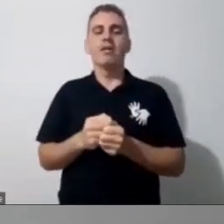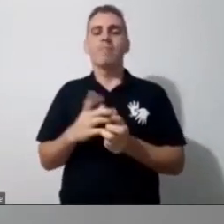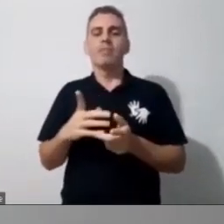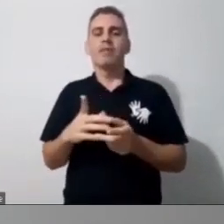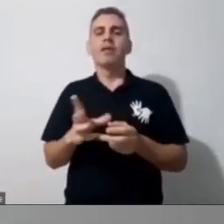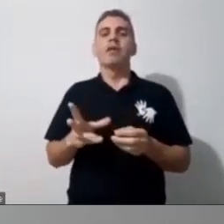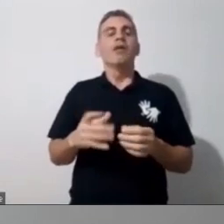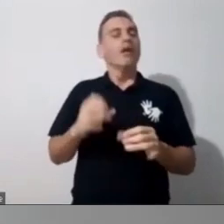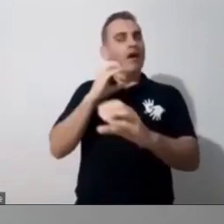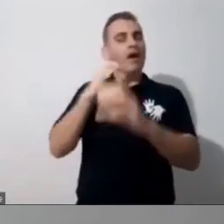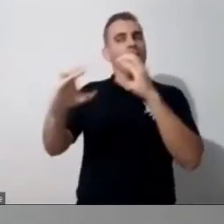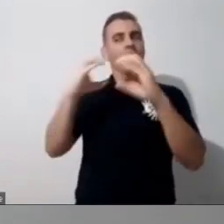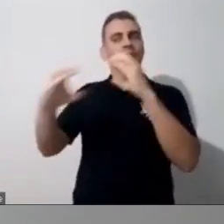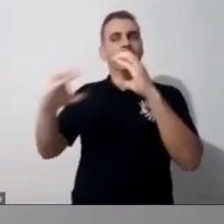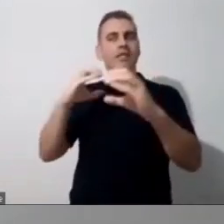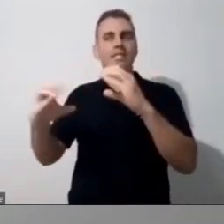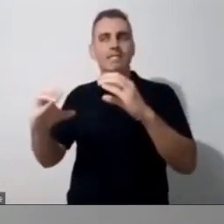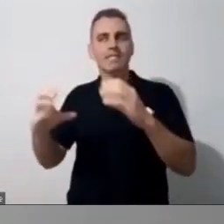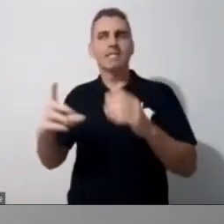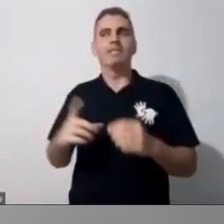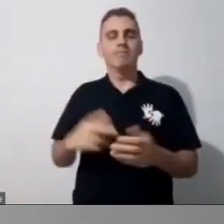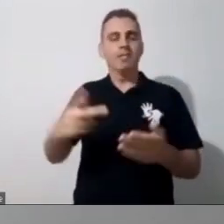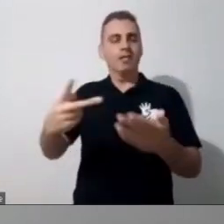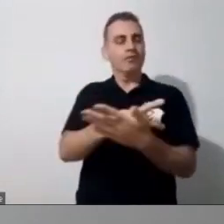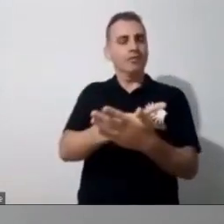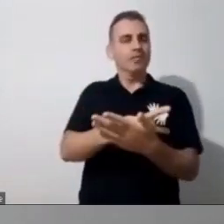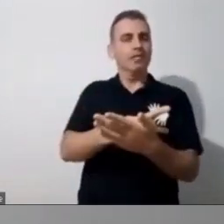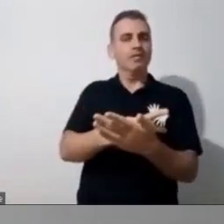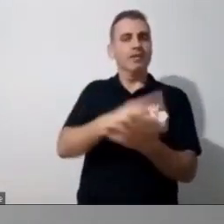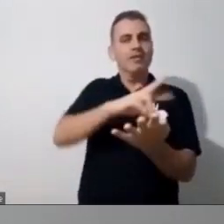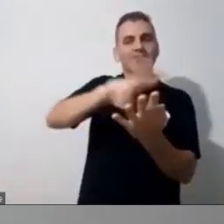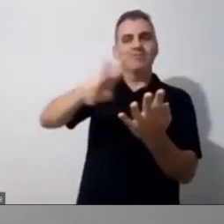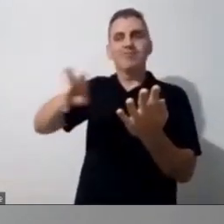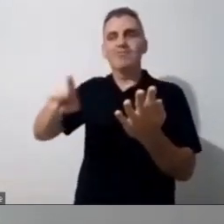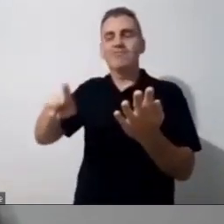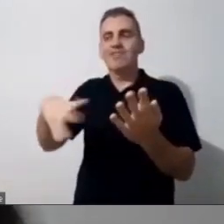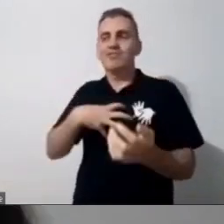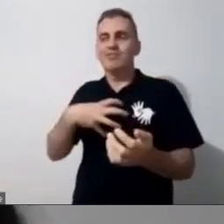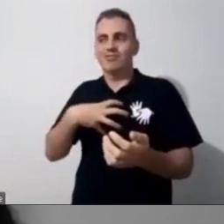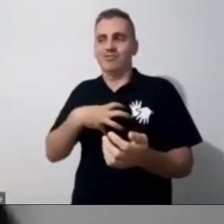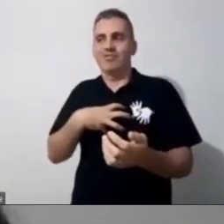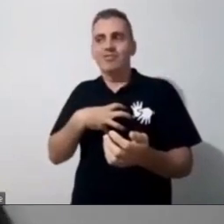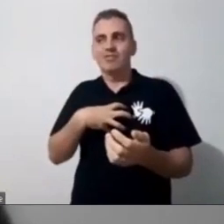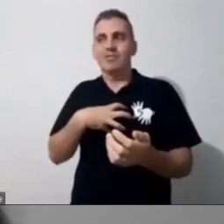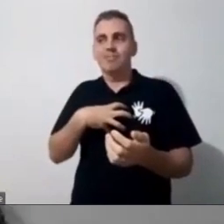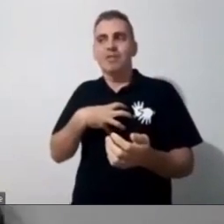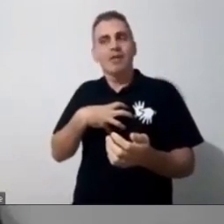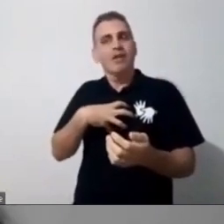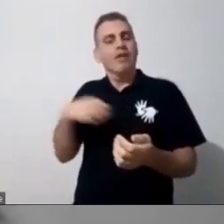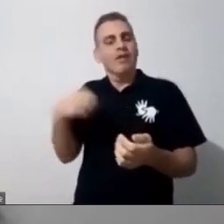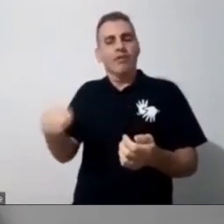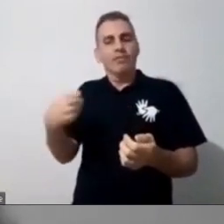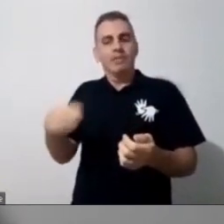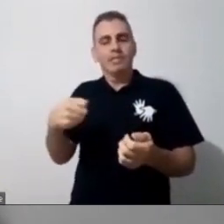comunicação, ela acontece de todas as formas, né? E tu tem que disponibilizar o teu tempo